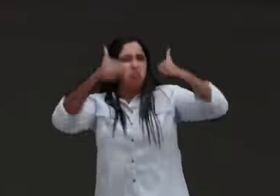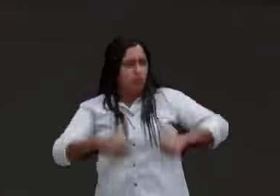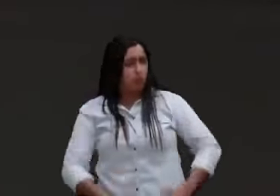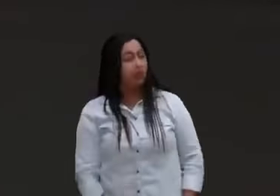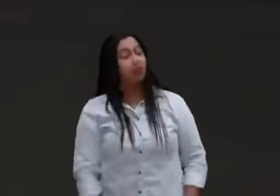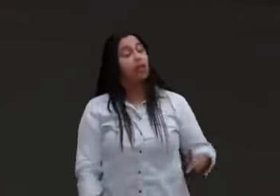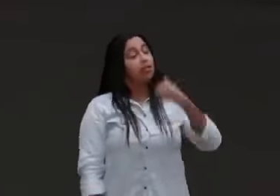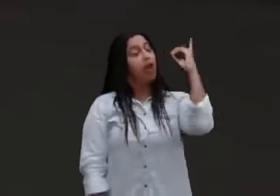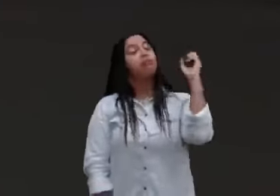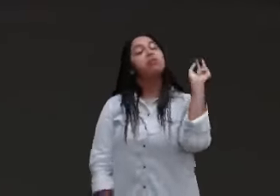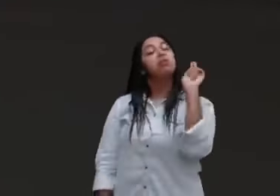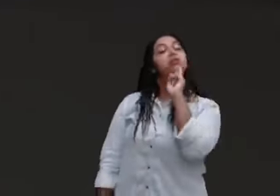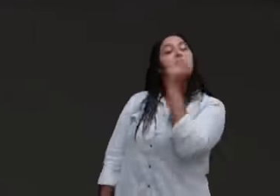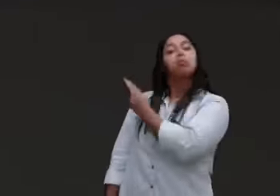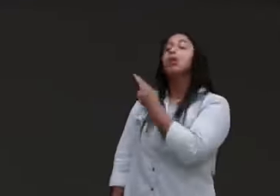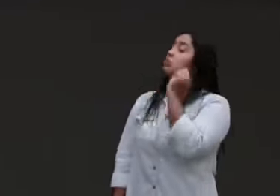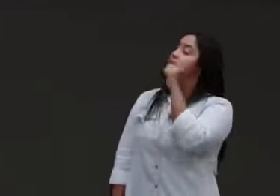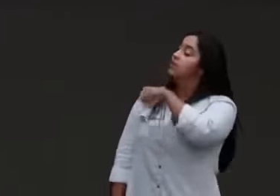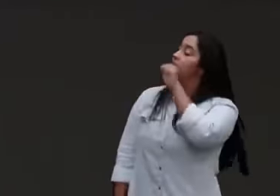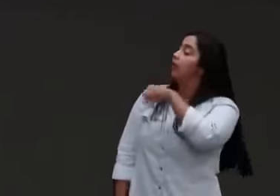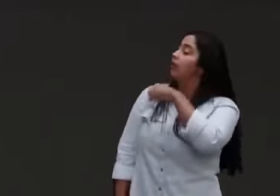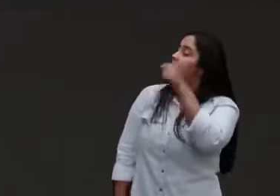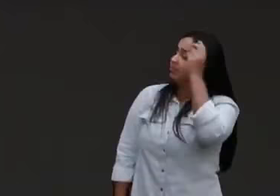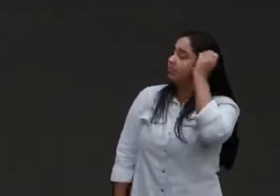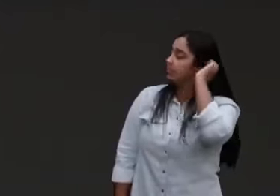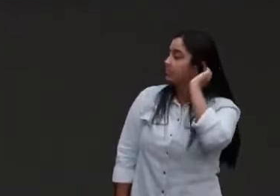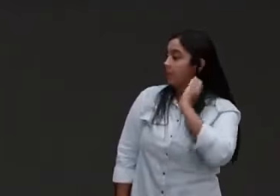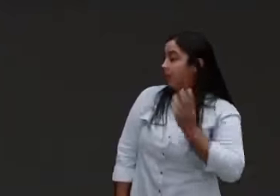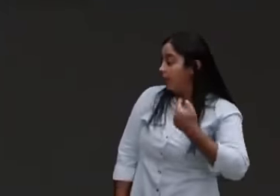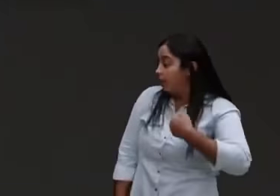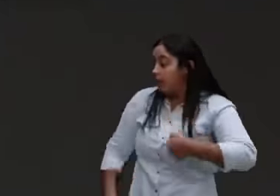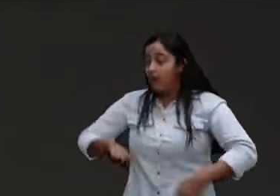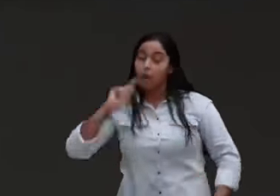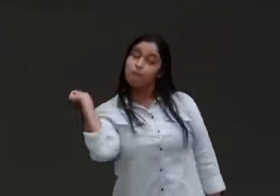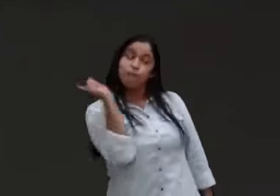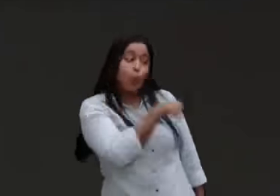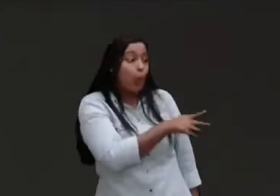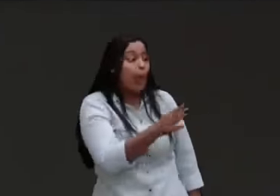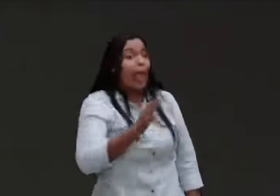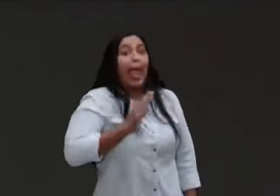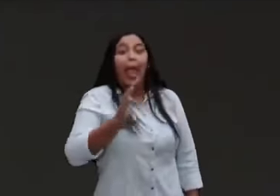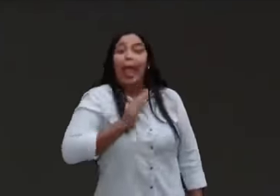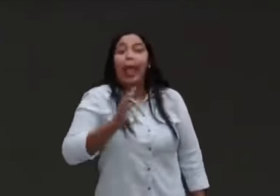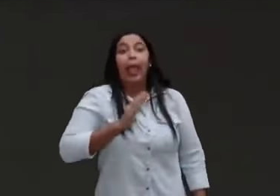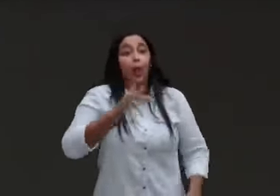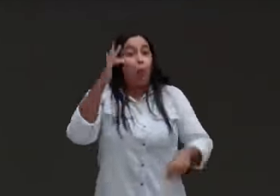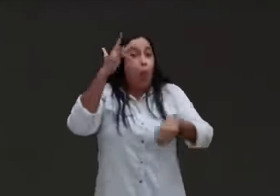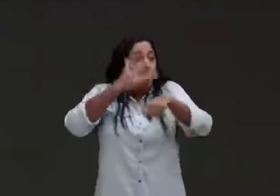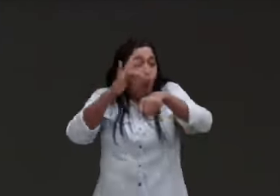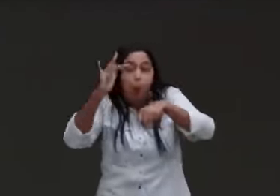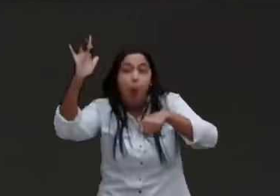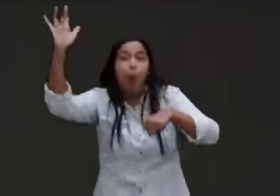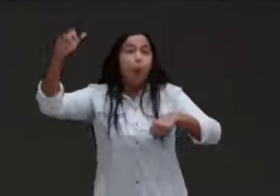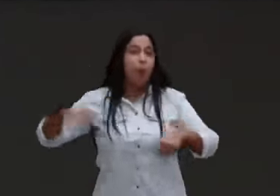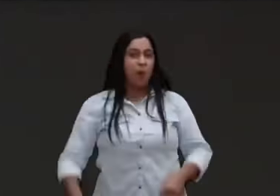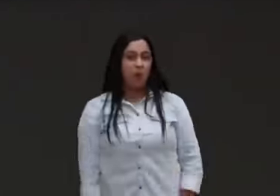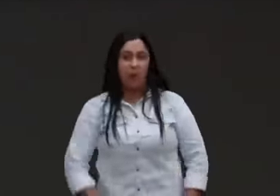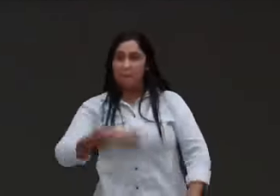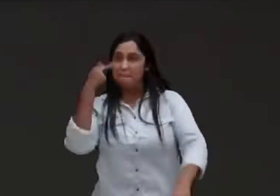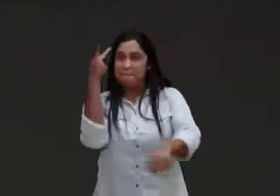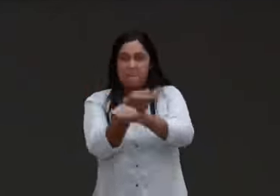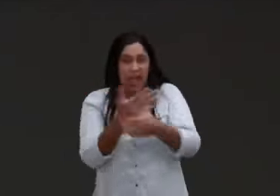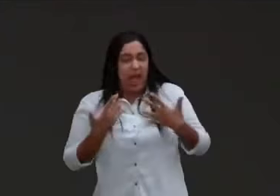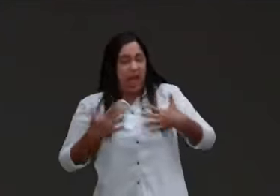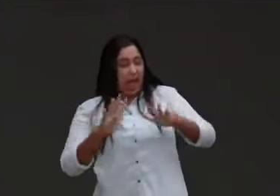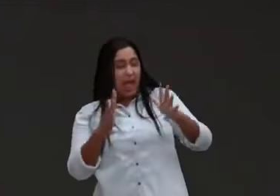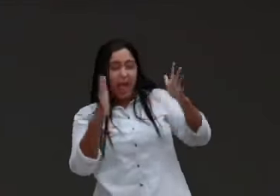ouro, de prata, de pedras preciosas, de vestes caríssimas,